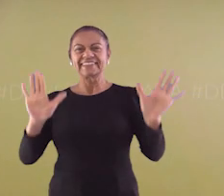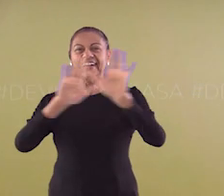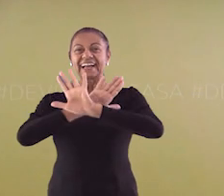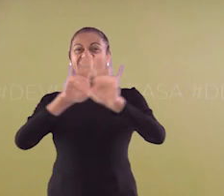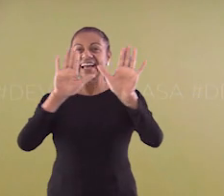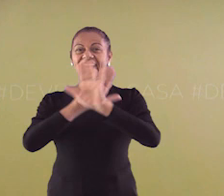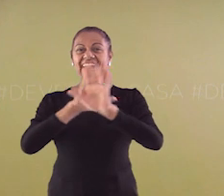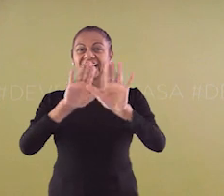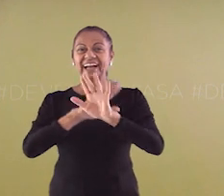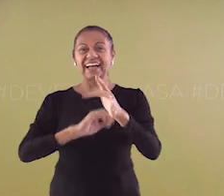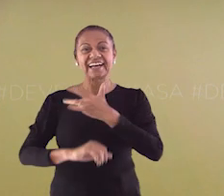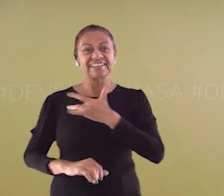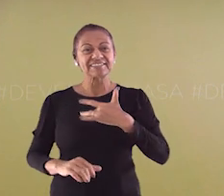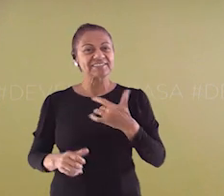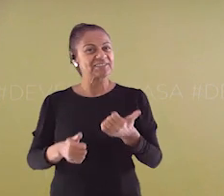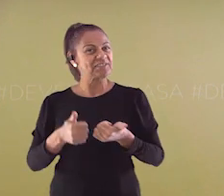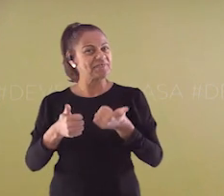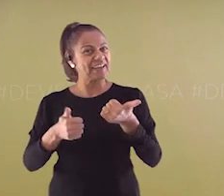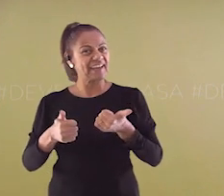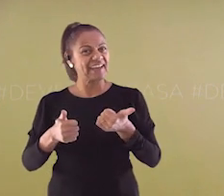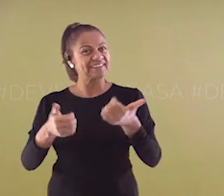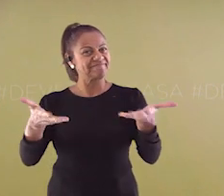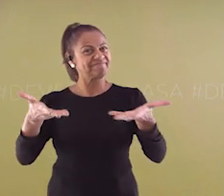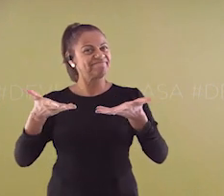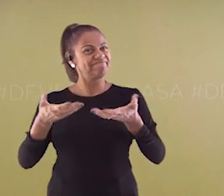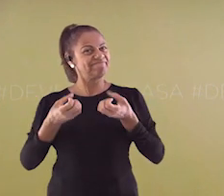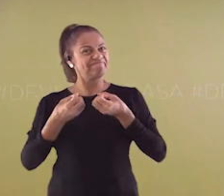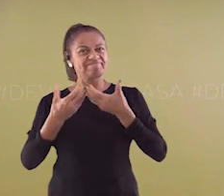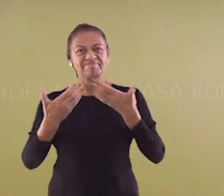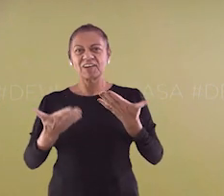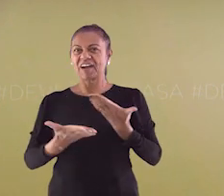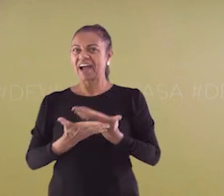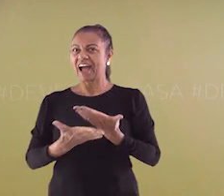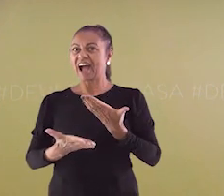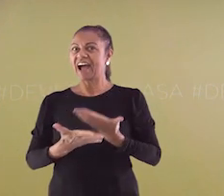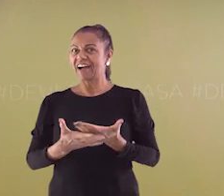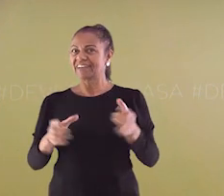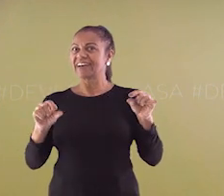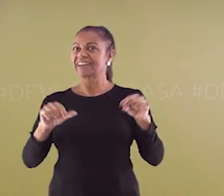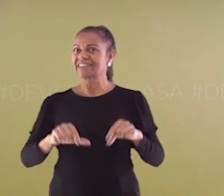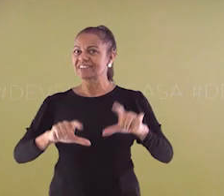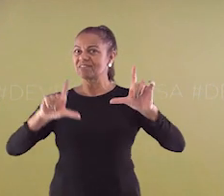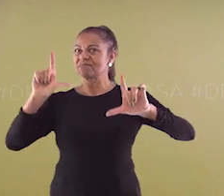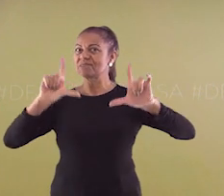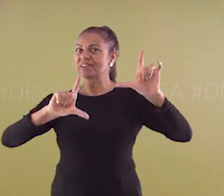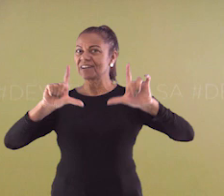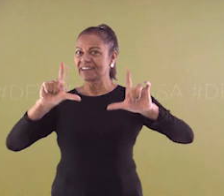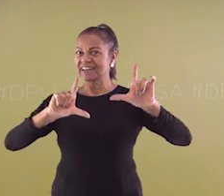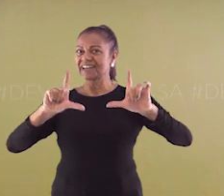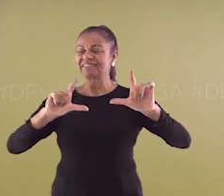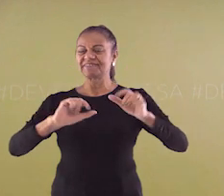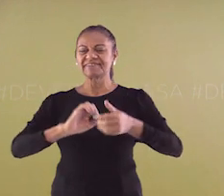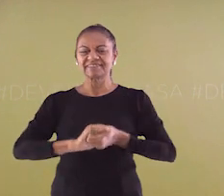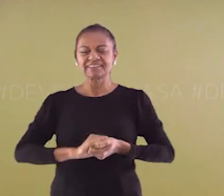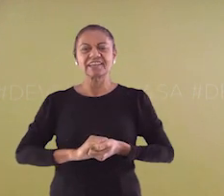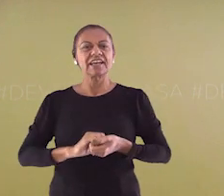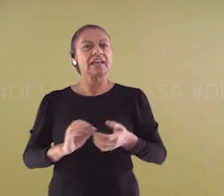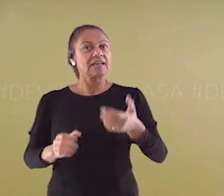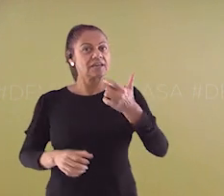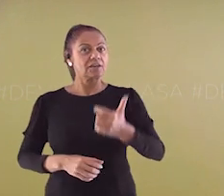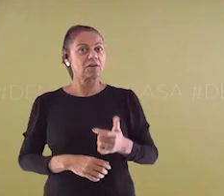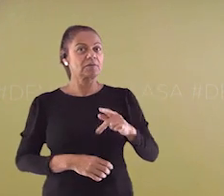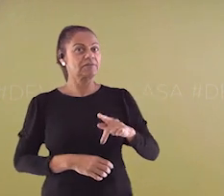Olá, tudo bem? Sejam bem-vindos para mais uma aula no programa Dever em Casa na TV. Eu sou a professora Cleide Lene, da